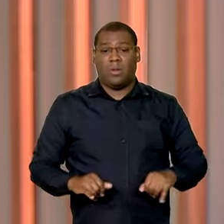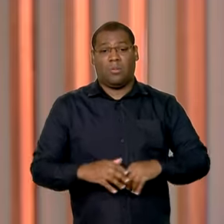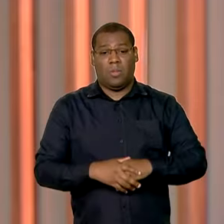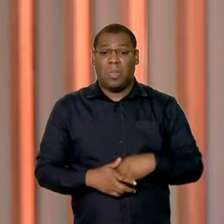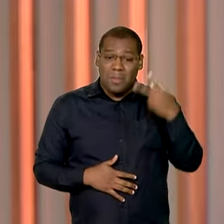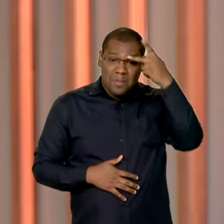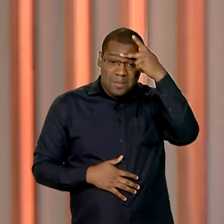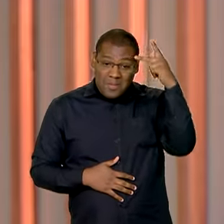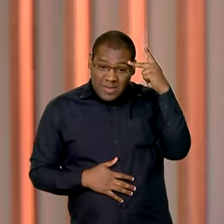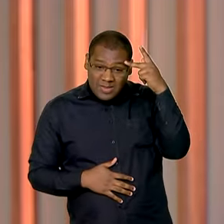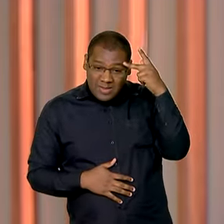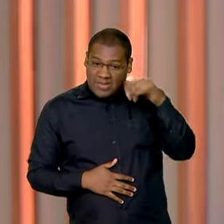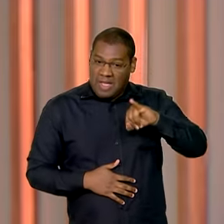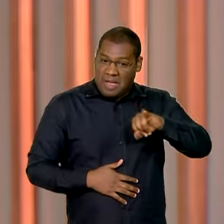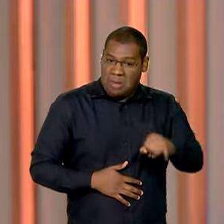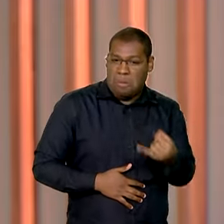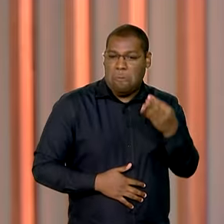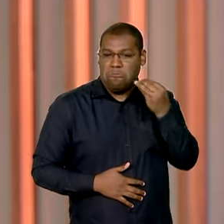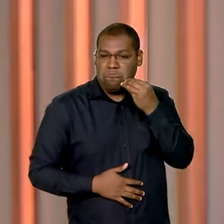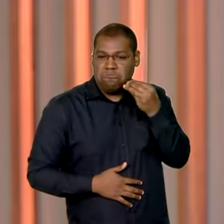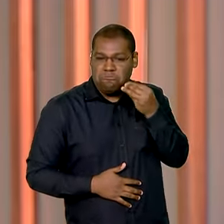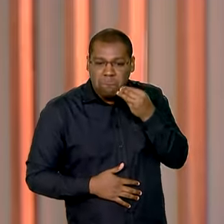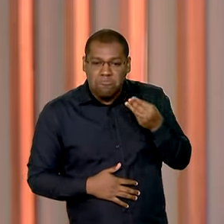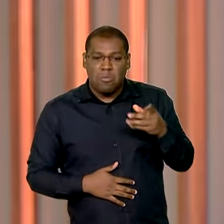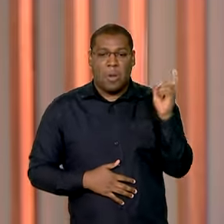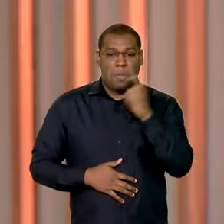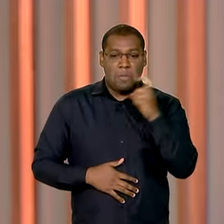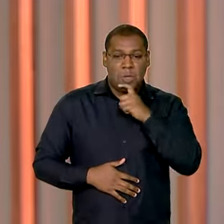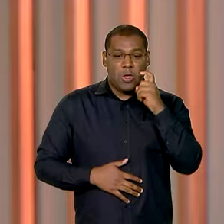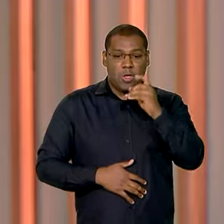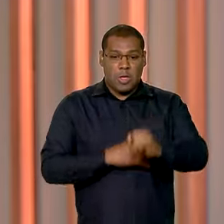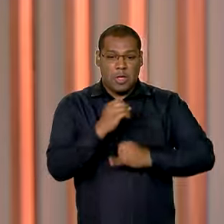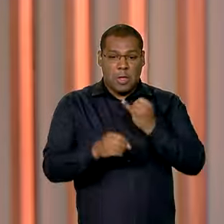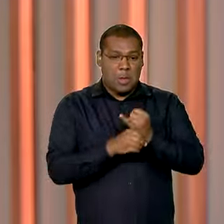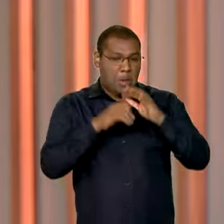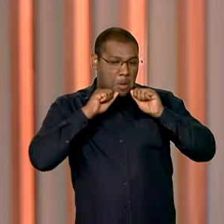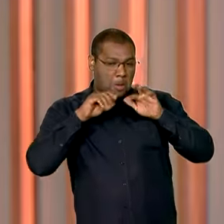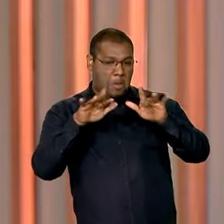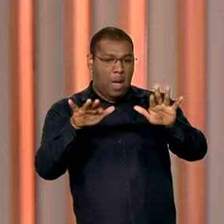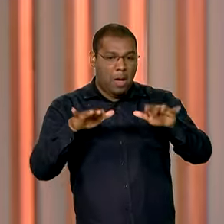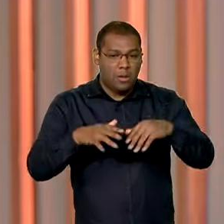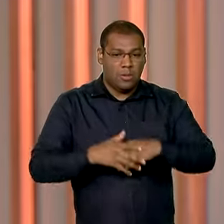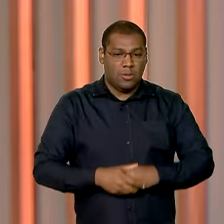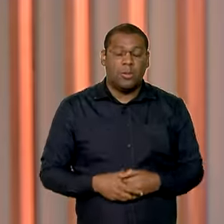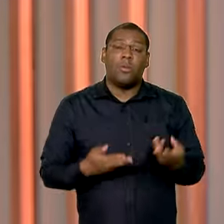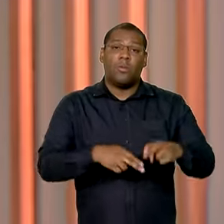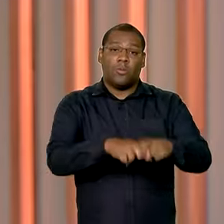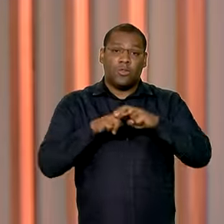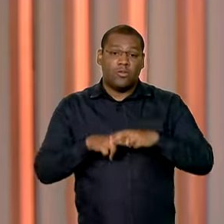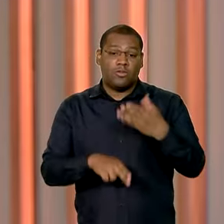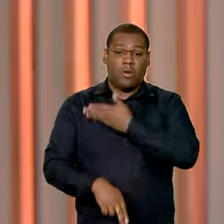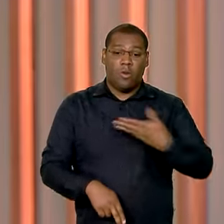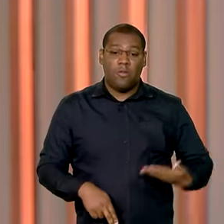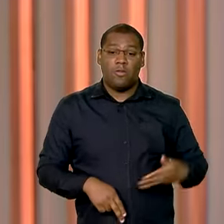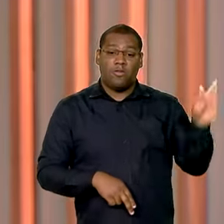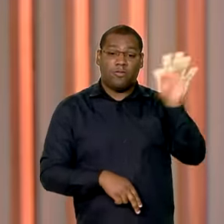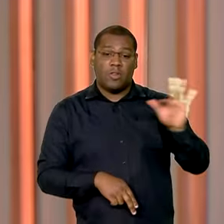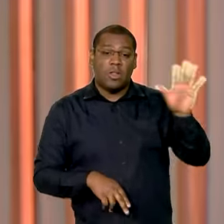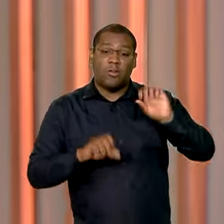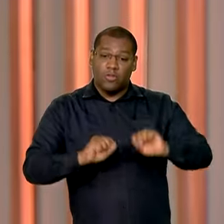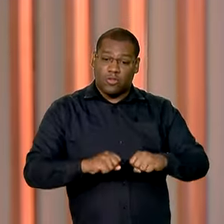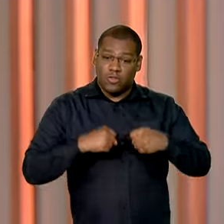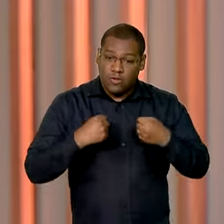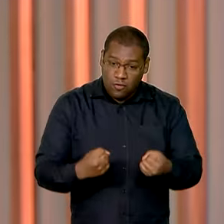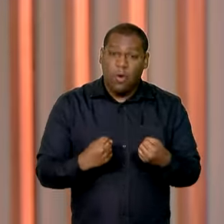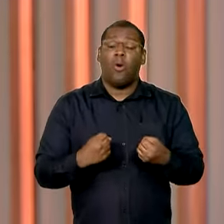aproveitado da catástrofe para espalhar mentiras e desinformação por isso membros do governo federal tem se empenhado em